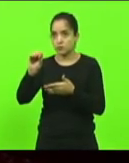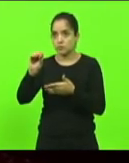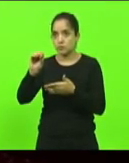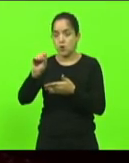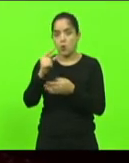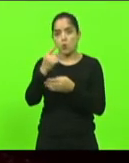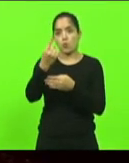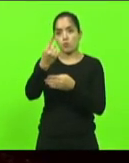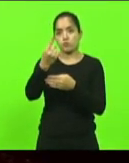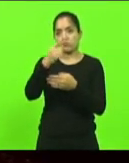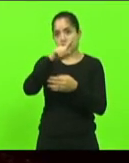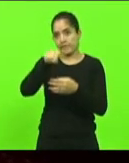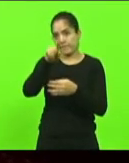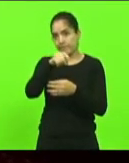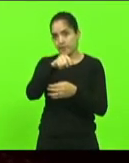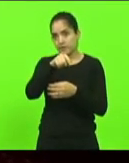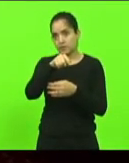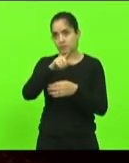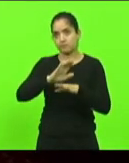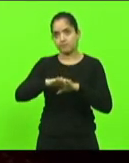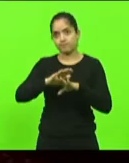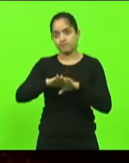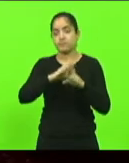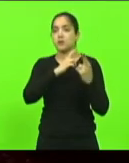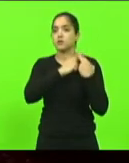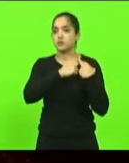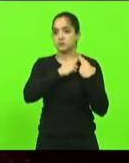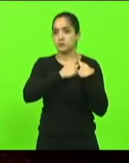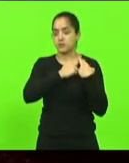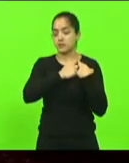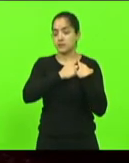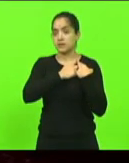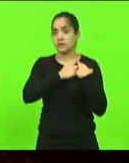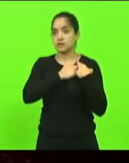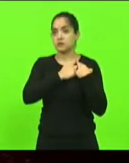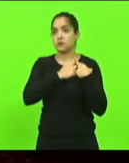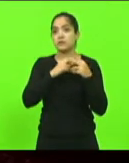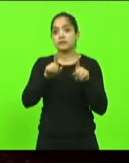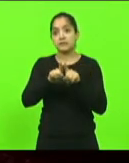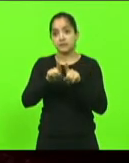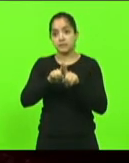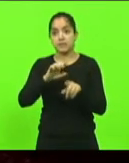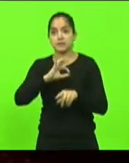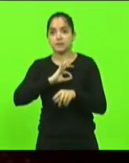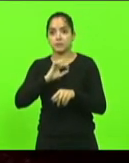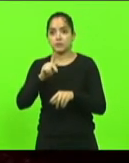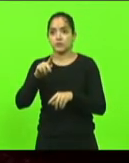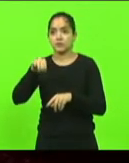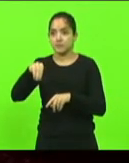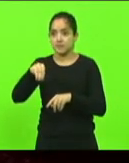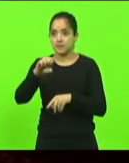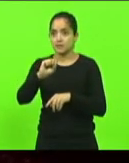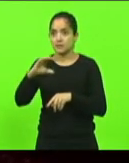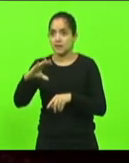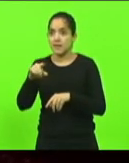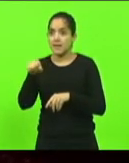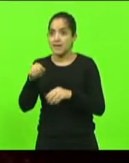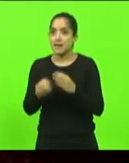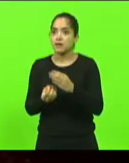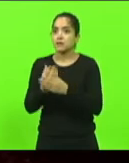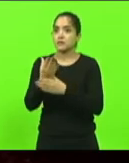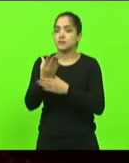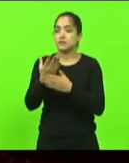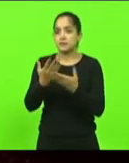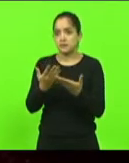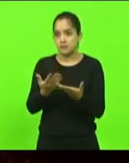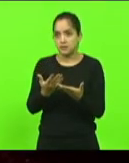o qual é de prerrogativa do Poder Executivo e também da Polícia Militar de Santa Catarina. Ela que cria condecorações,